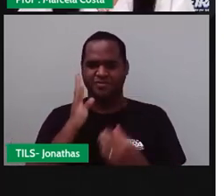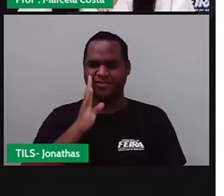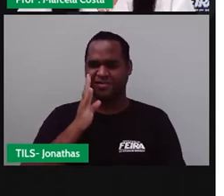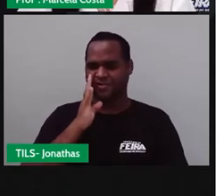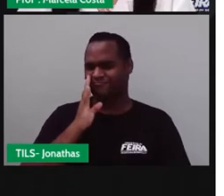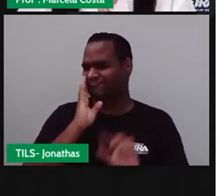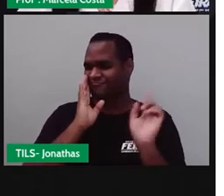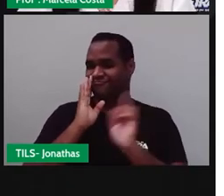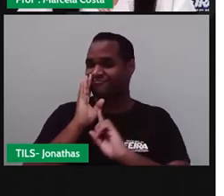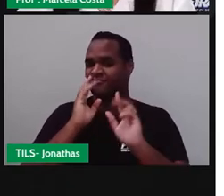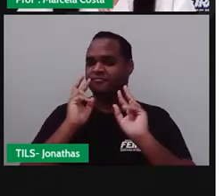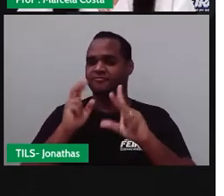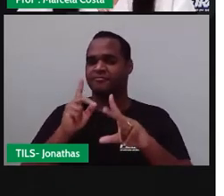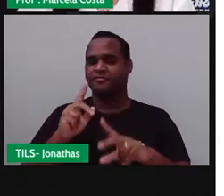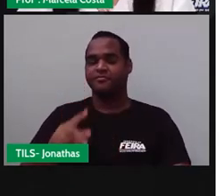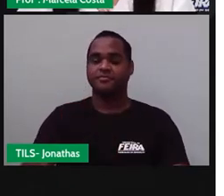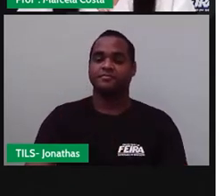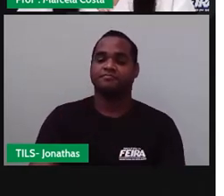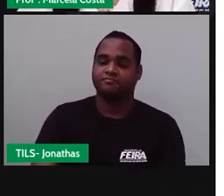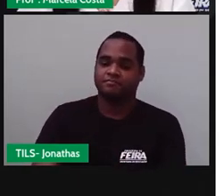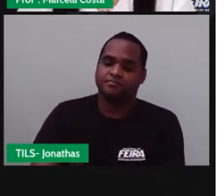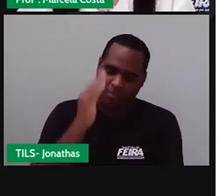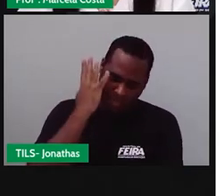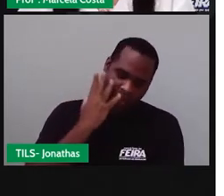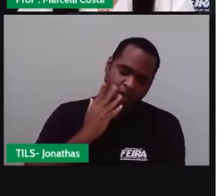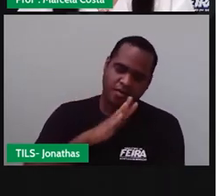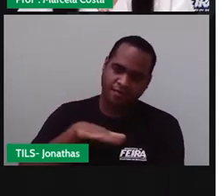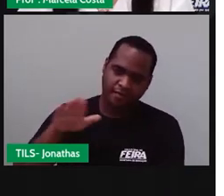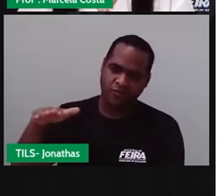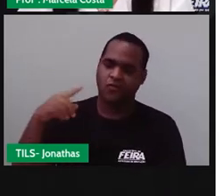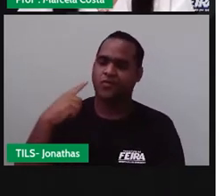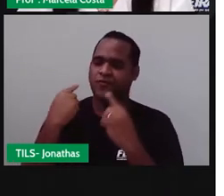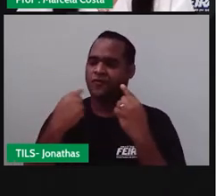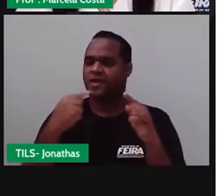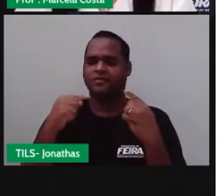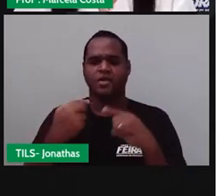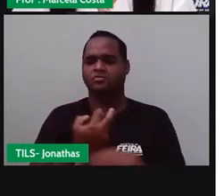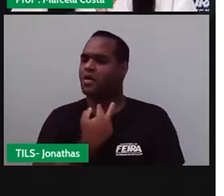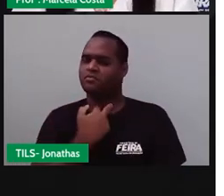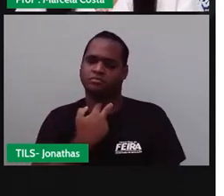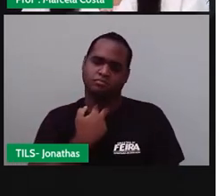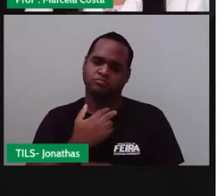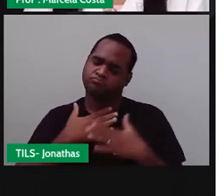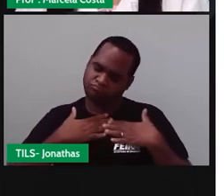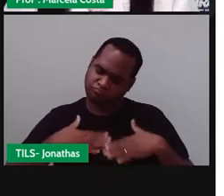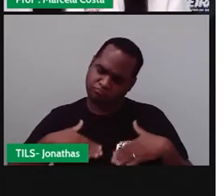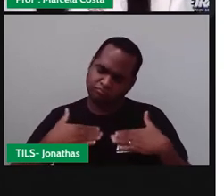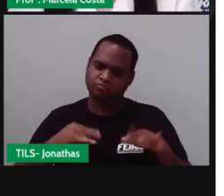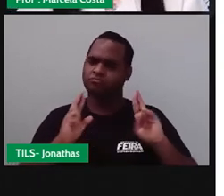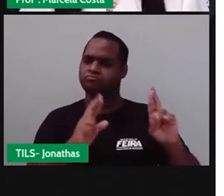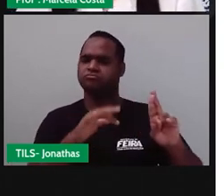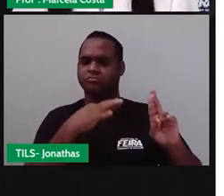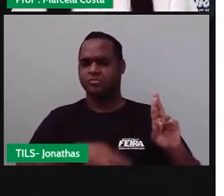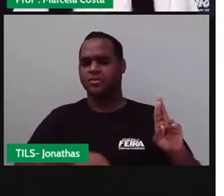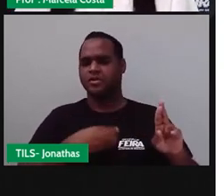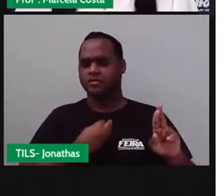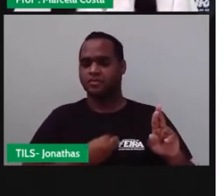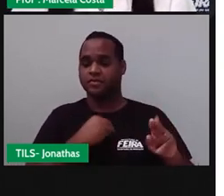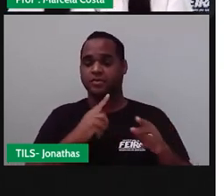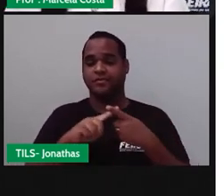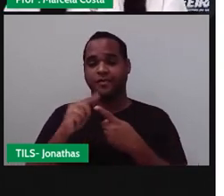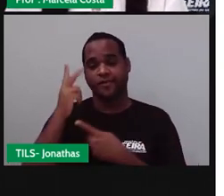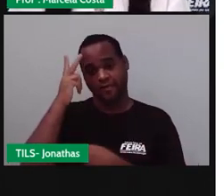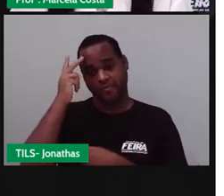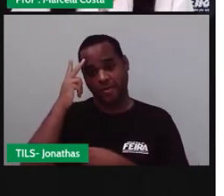legal, que as crianças não podem fazer, não devem fazer. É muito comum ver isso